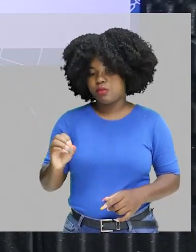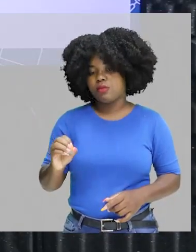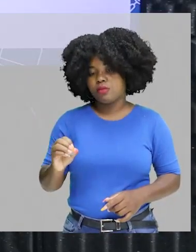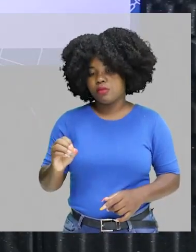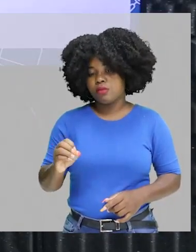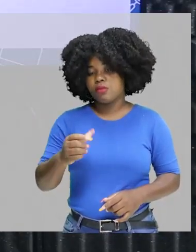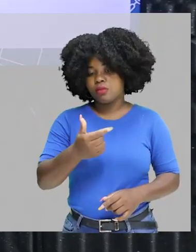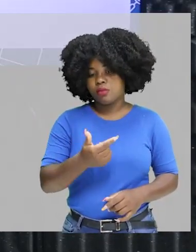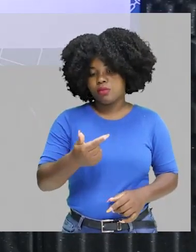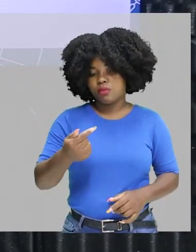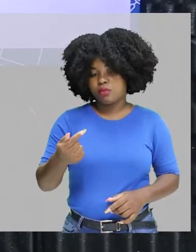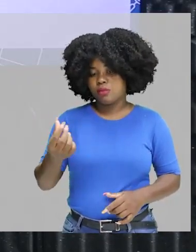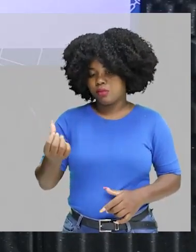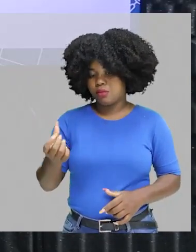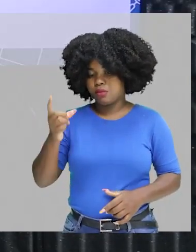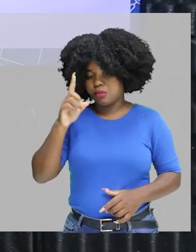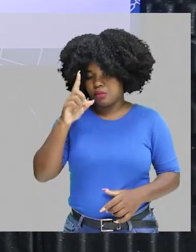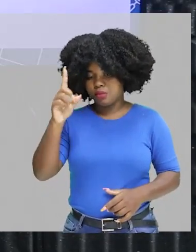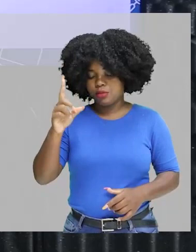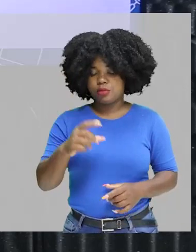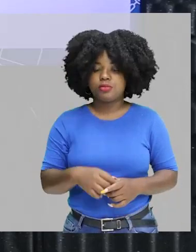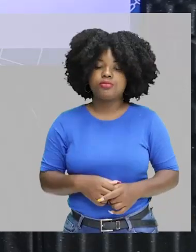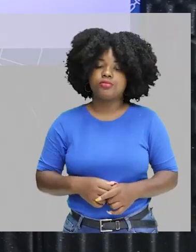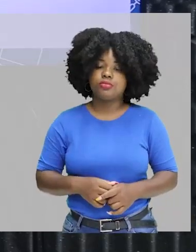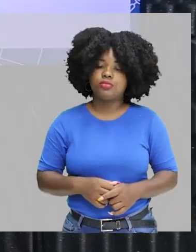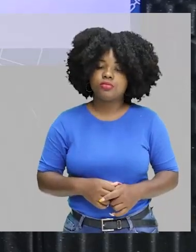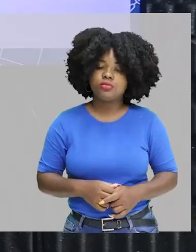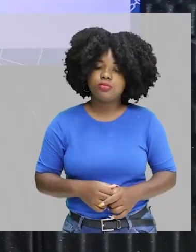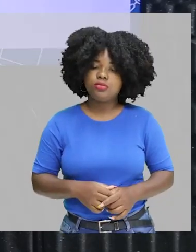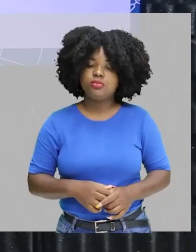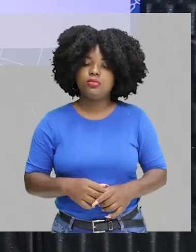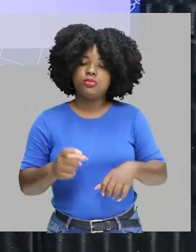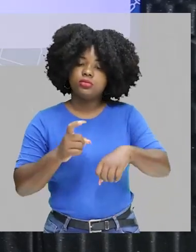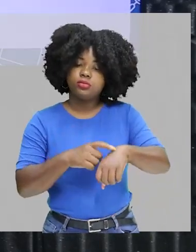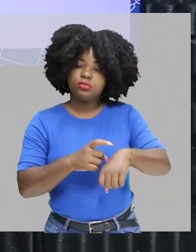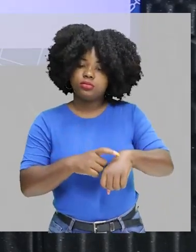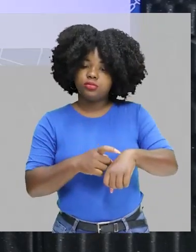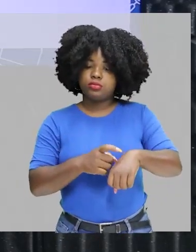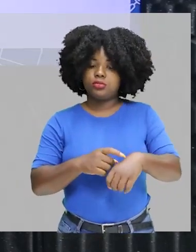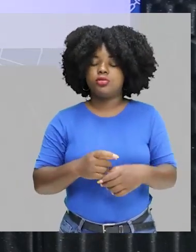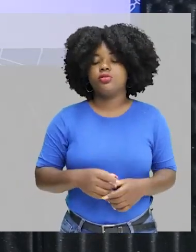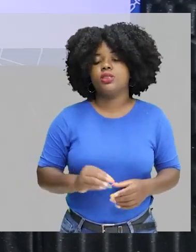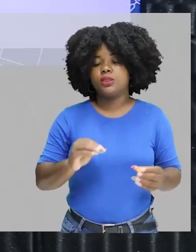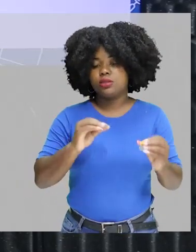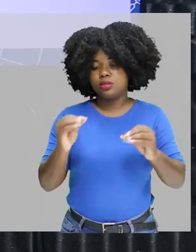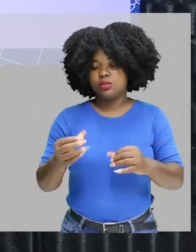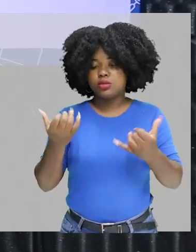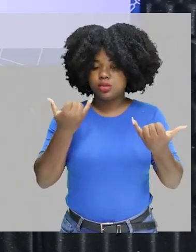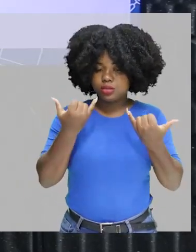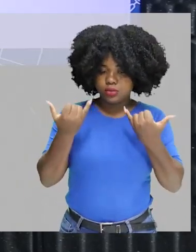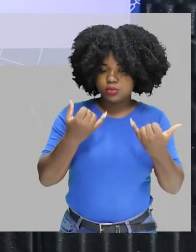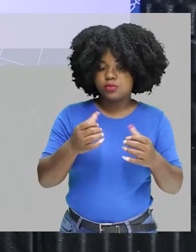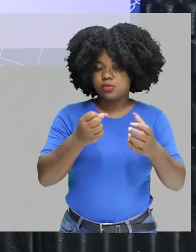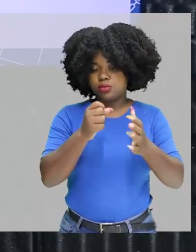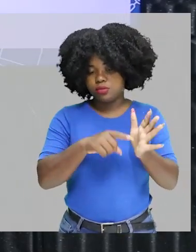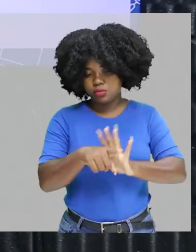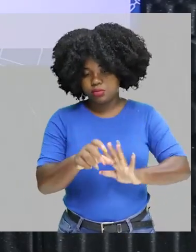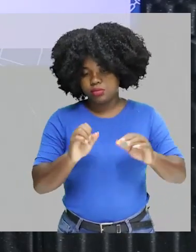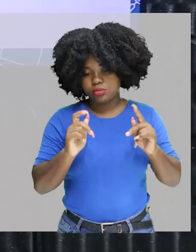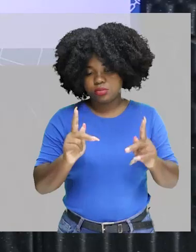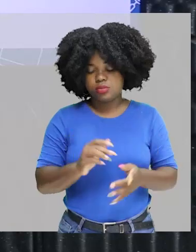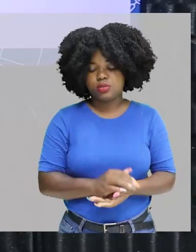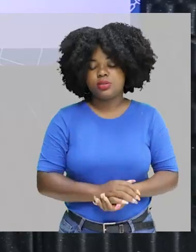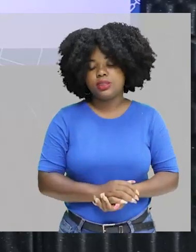276 dias, que é justamente o tempo dado pela questão. Então,